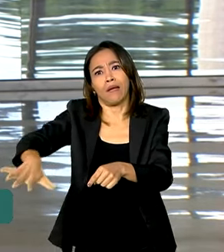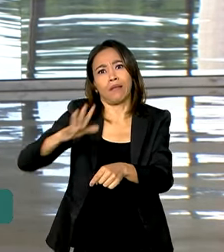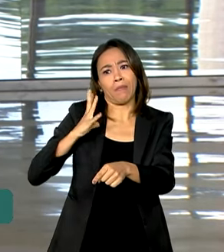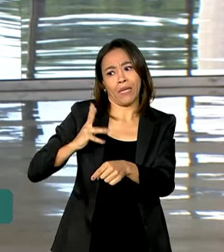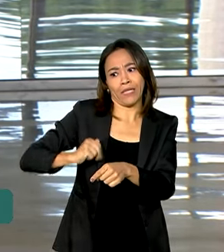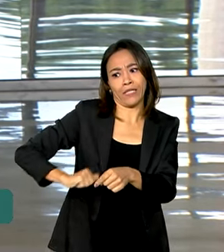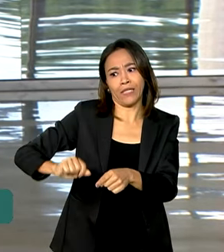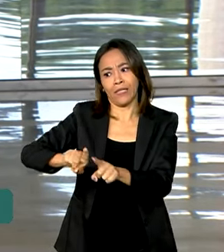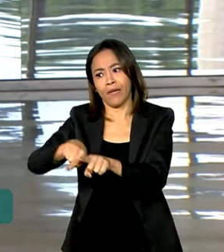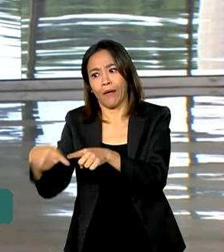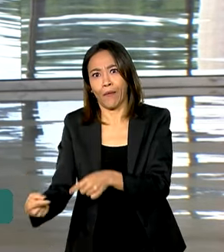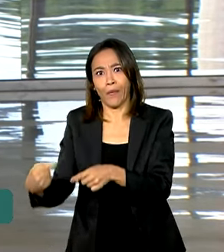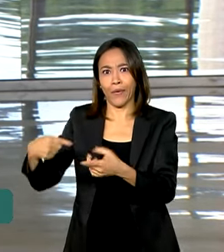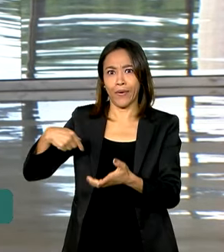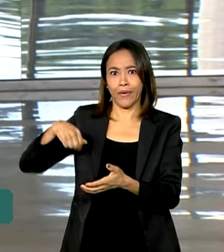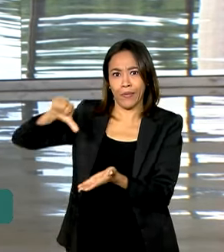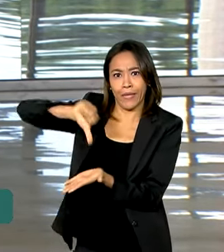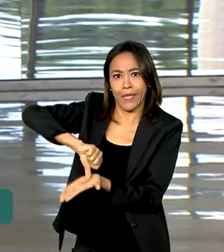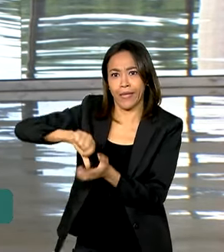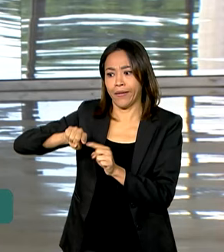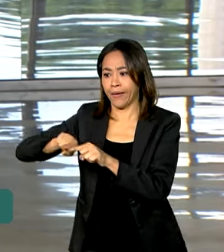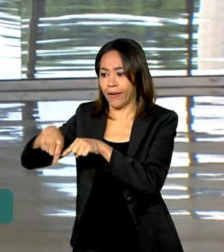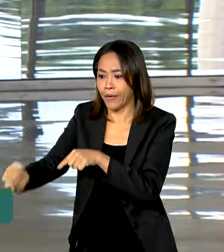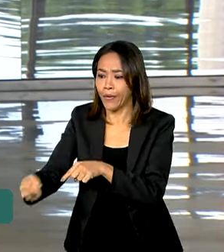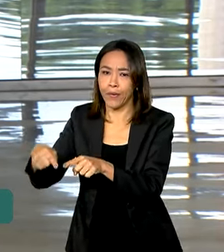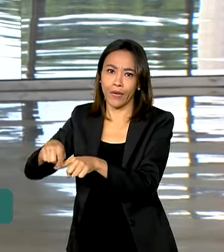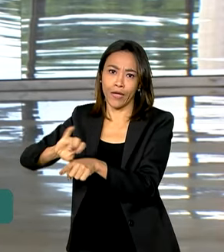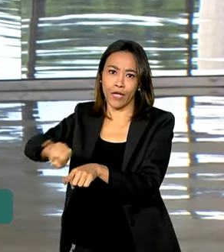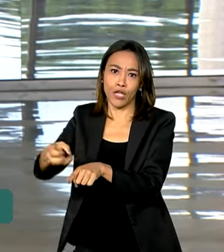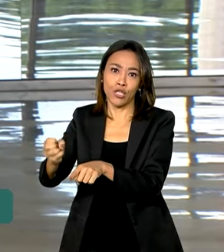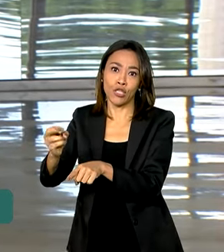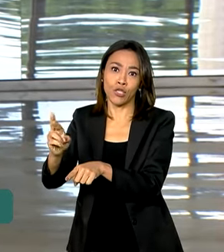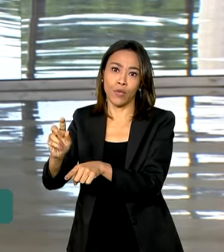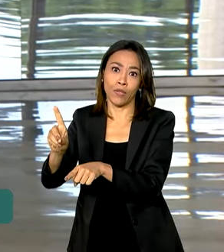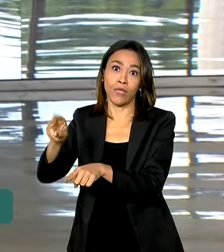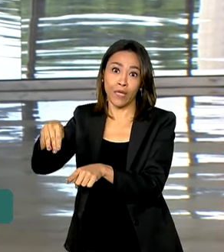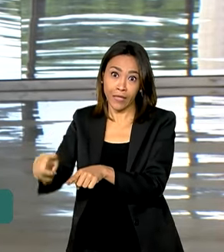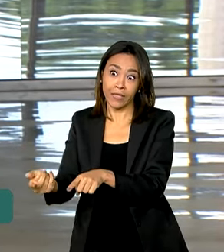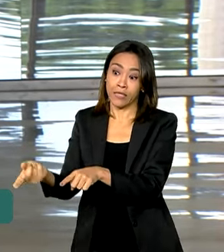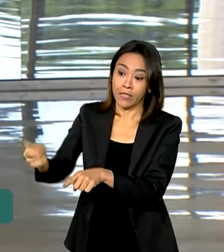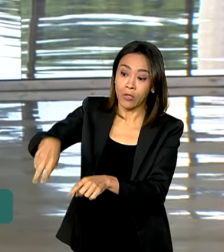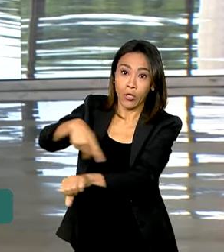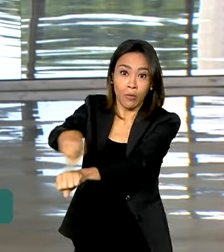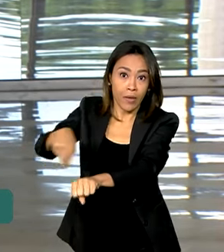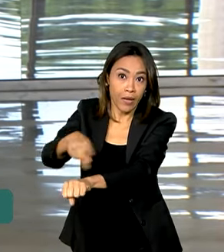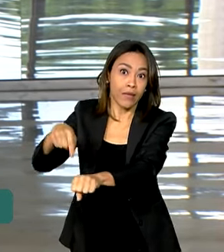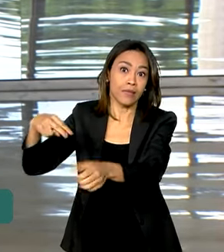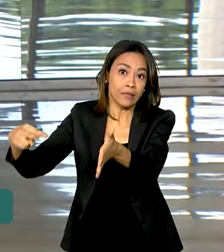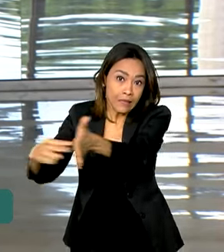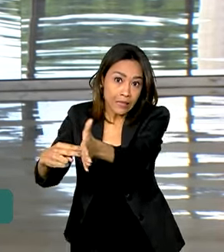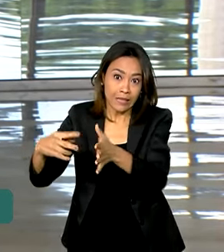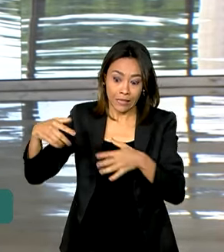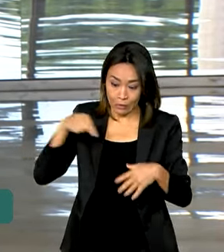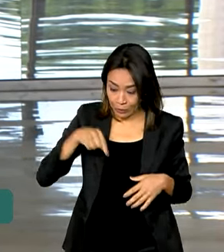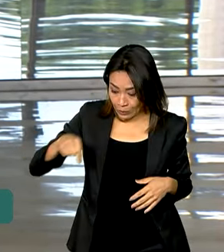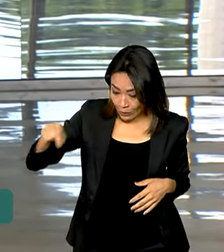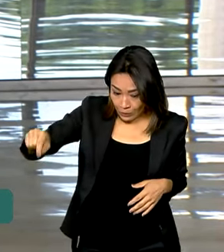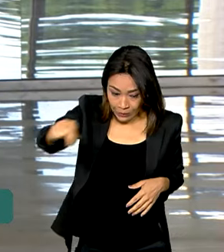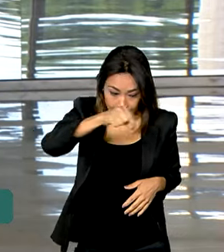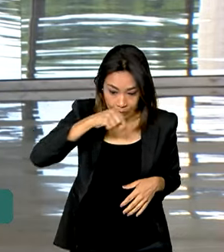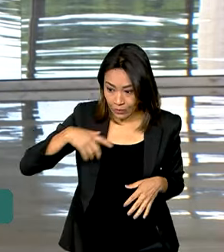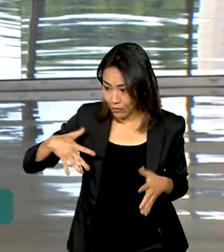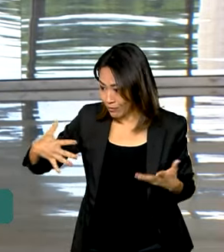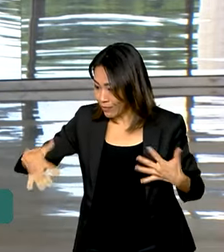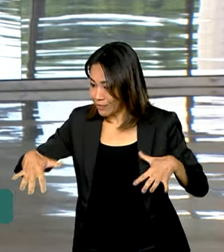nesse conflito, também Jordânia, Líbano e Síria. O governo tem ressaltado preocupação em relação a isso e conclama toda a comunidade